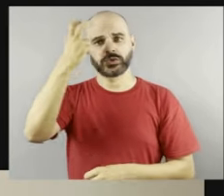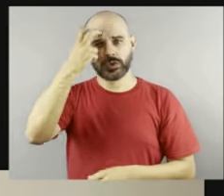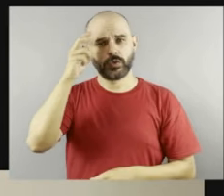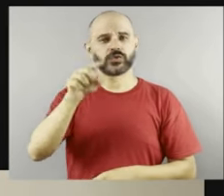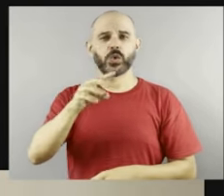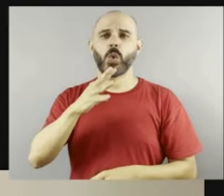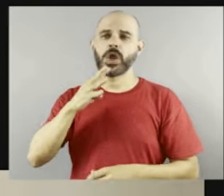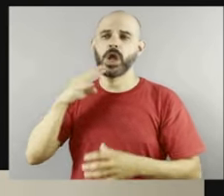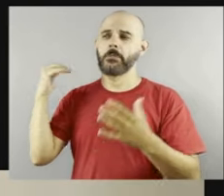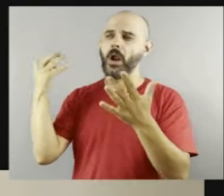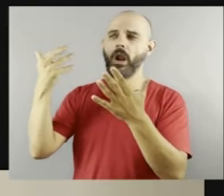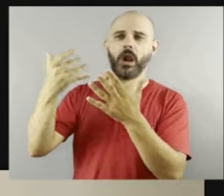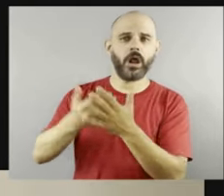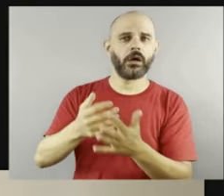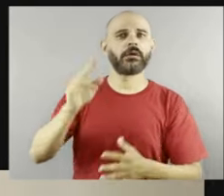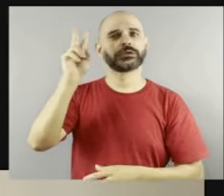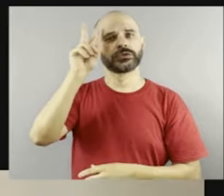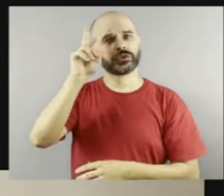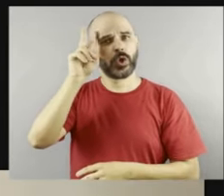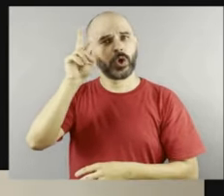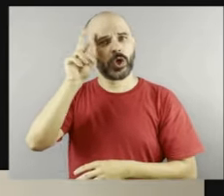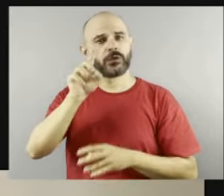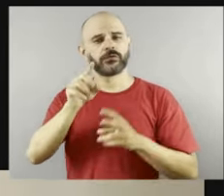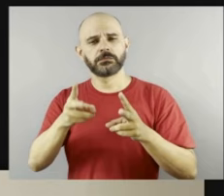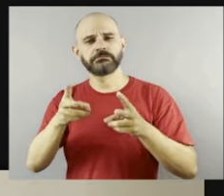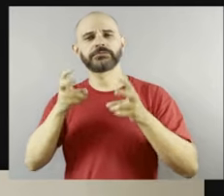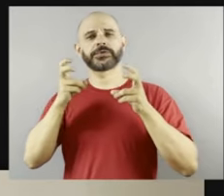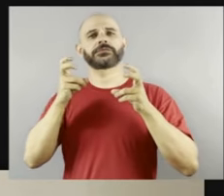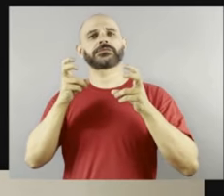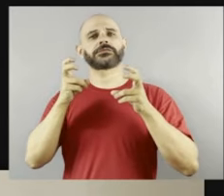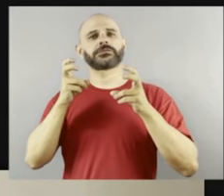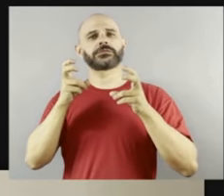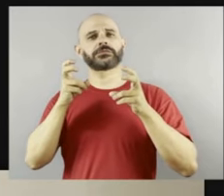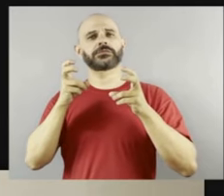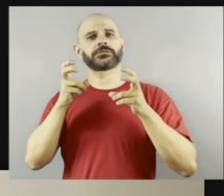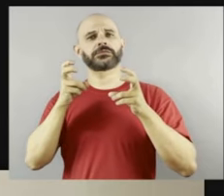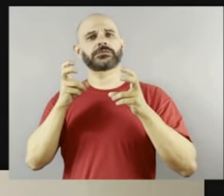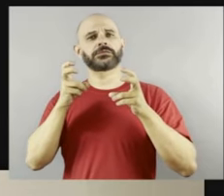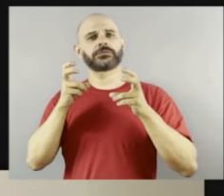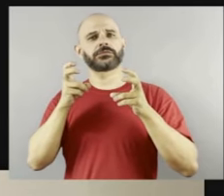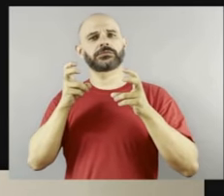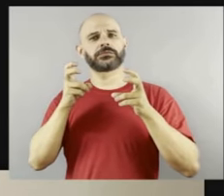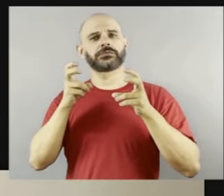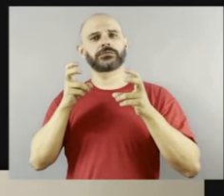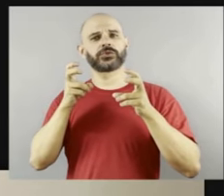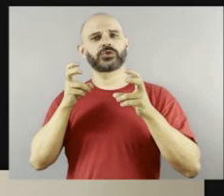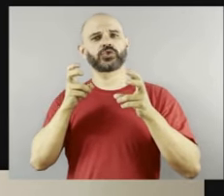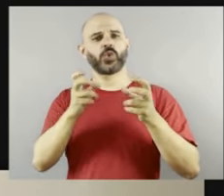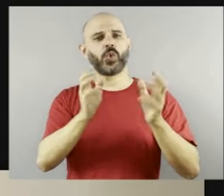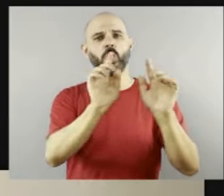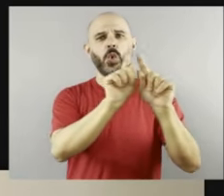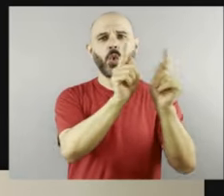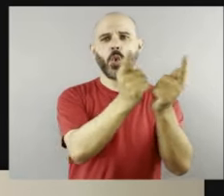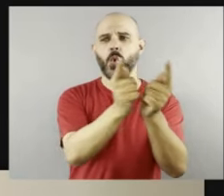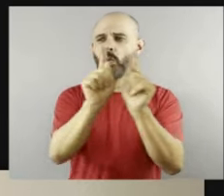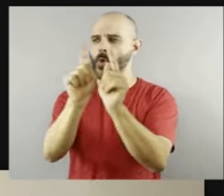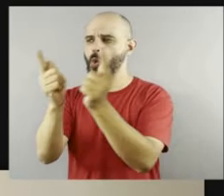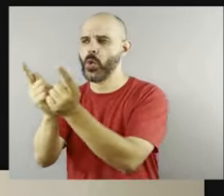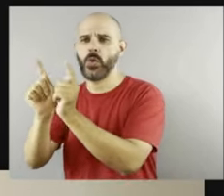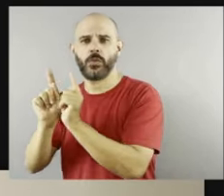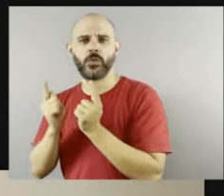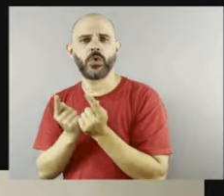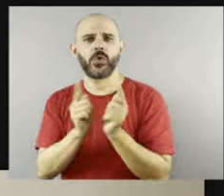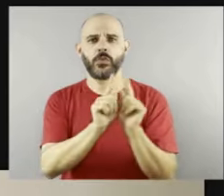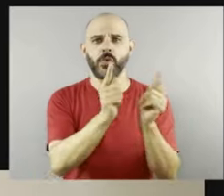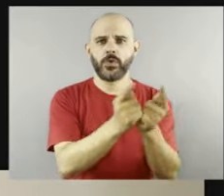percepção de outras, de outras minorias, muito melhor. Então, a informação vem junto, né, e com a cultura